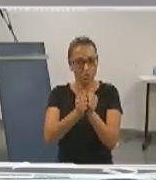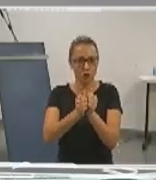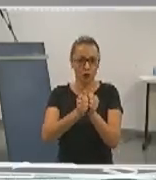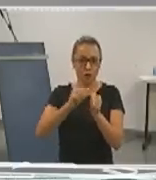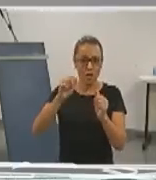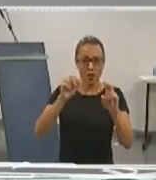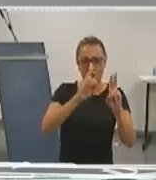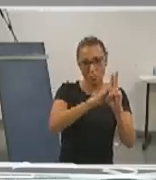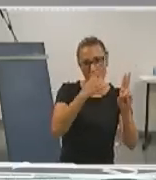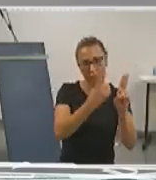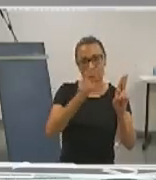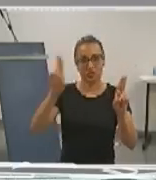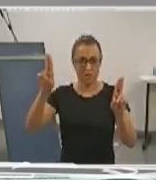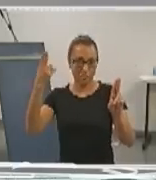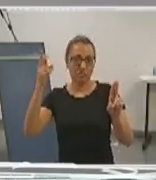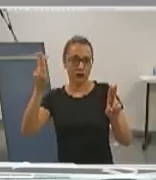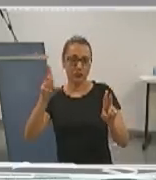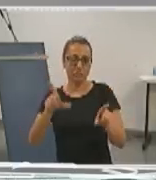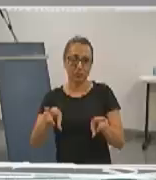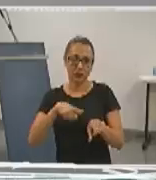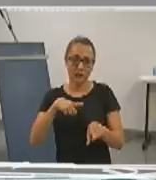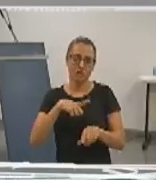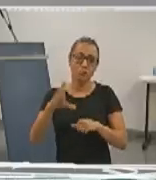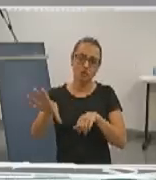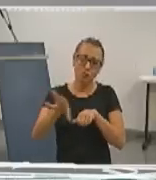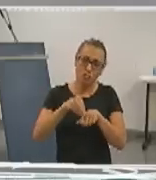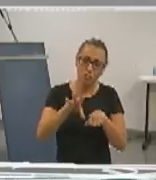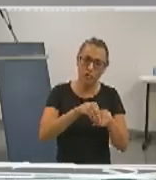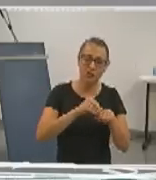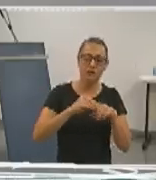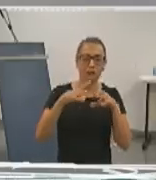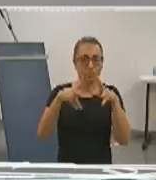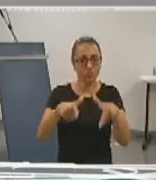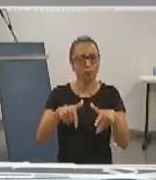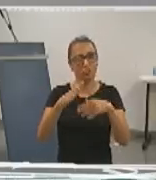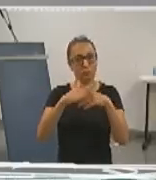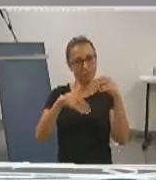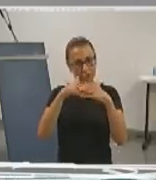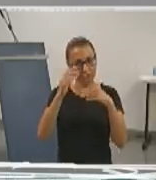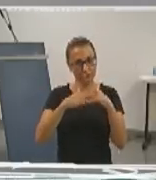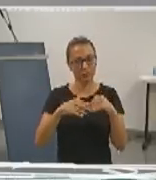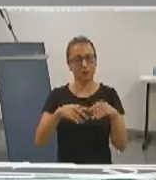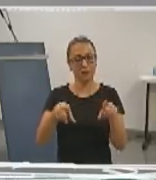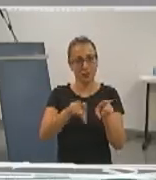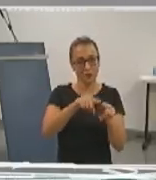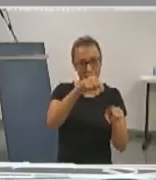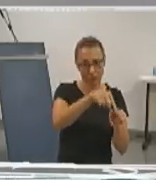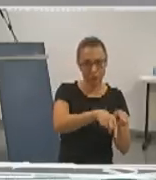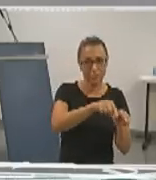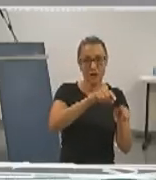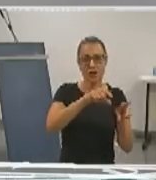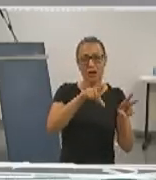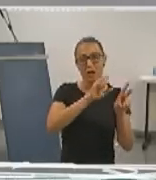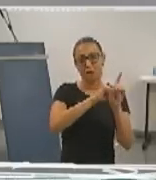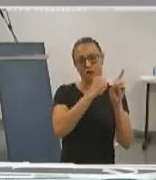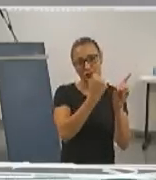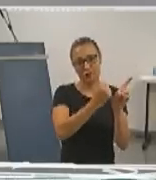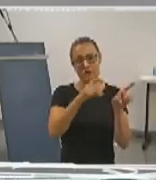para que haja um crescimento ainda mais exponencial dos nossos servidores tanto para a comunidade acadêmica como para a sociedade.